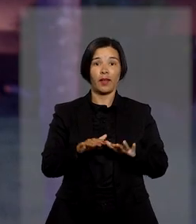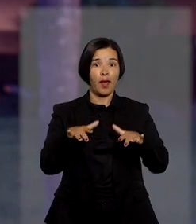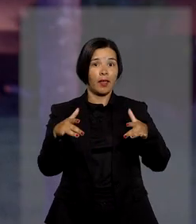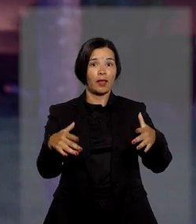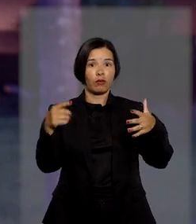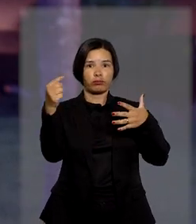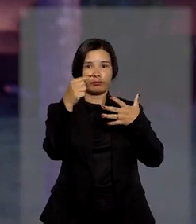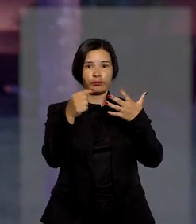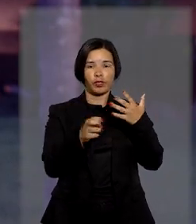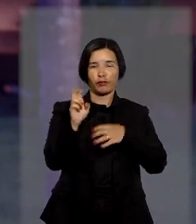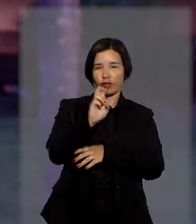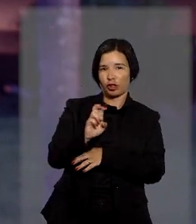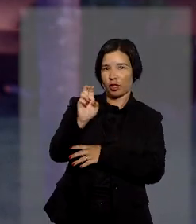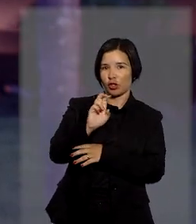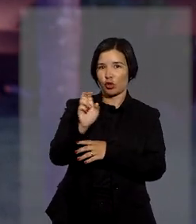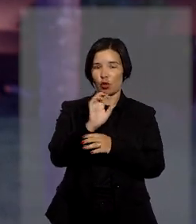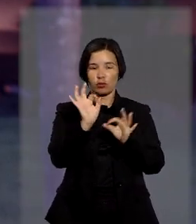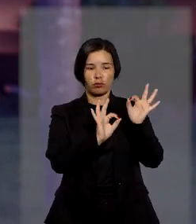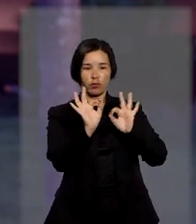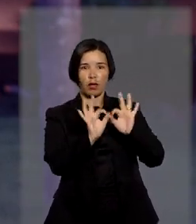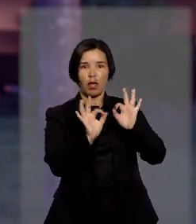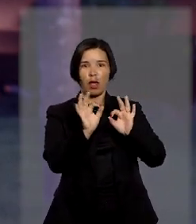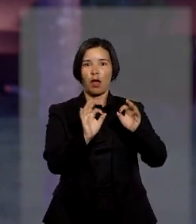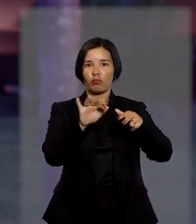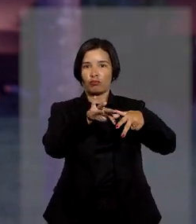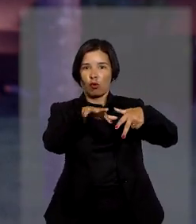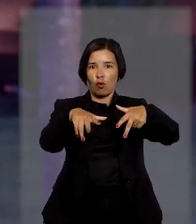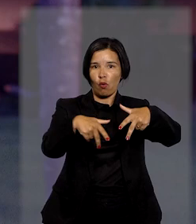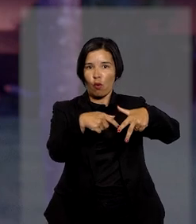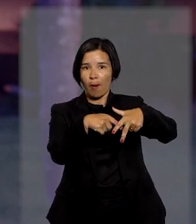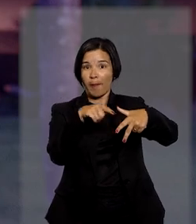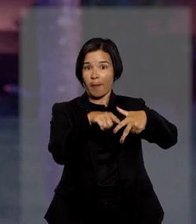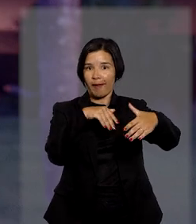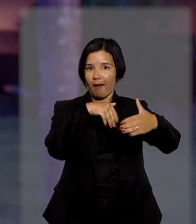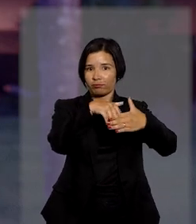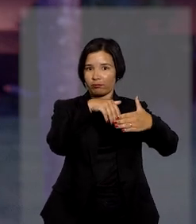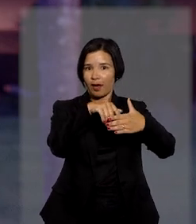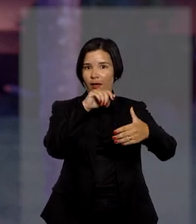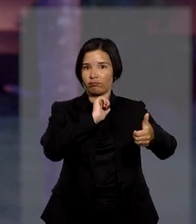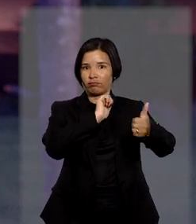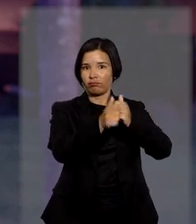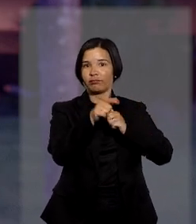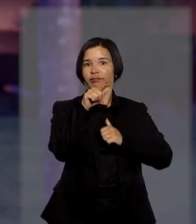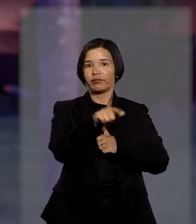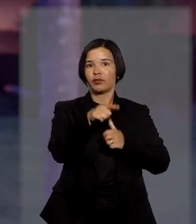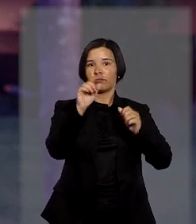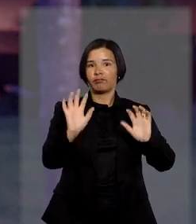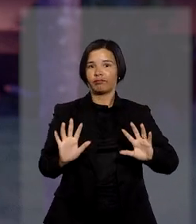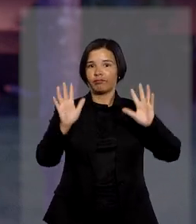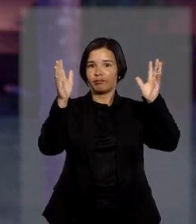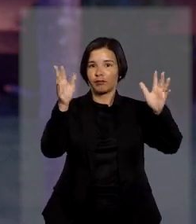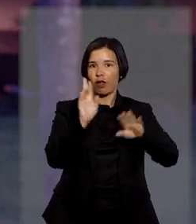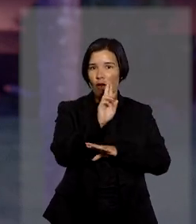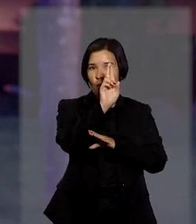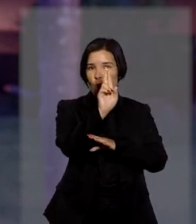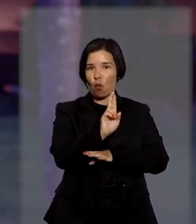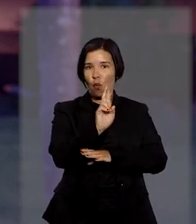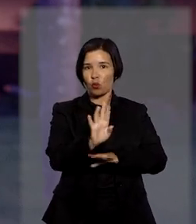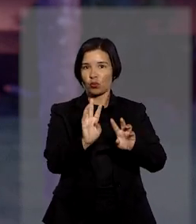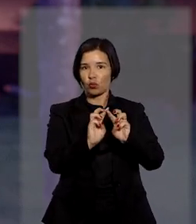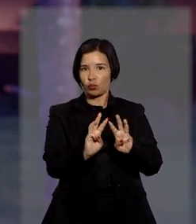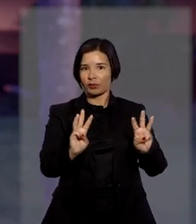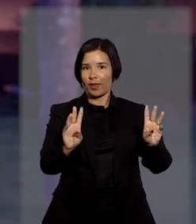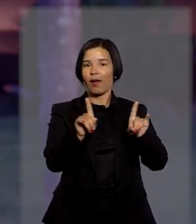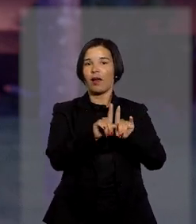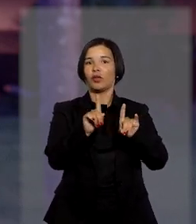De acordo com as investigações, a organização criminosa corrompia atletas para garantir a ocorrência de determinados eventos e resultados em